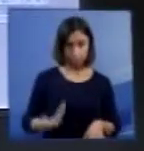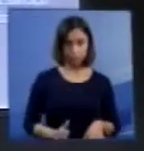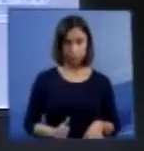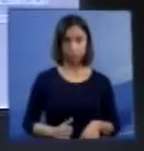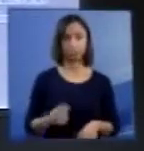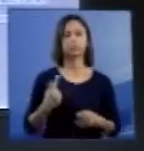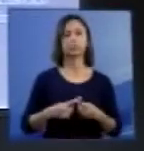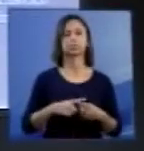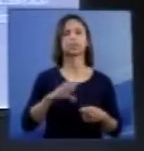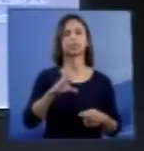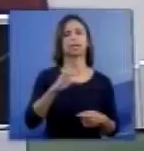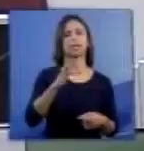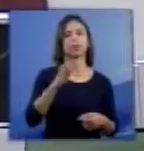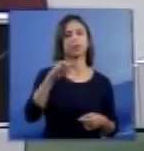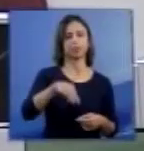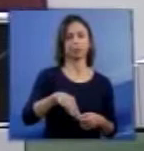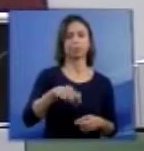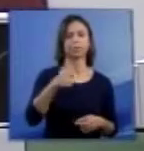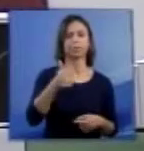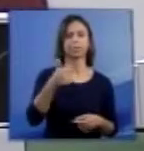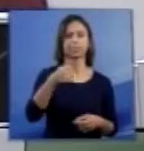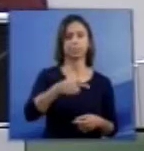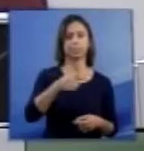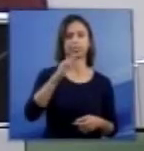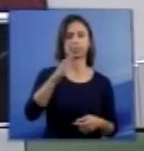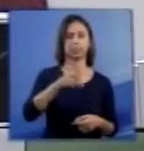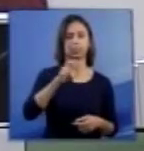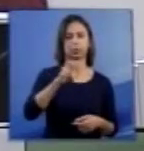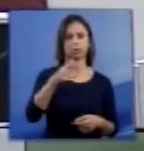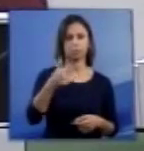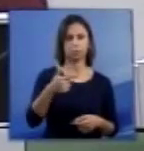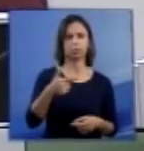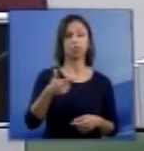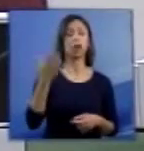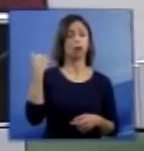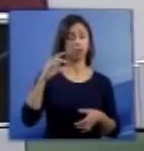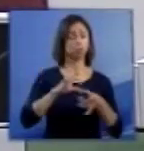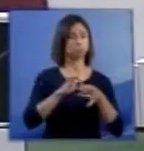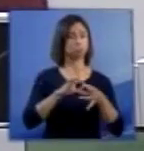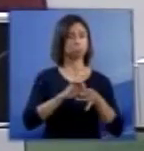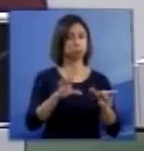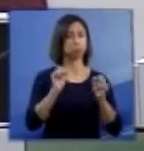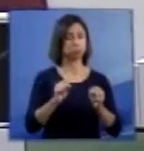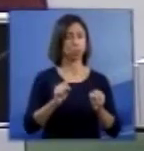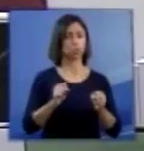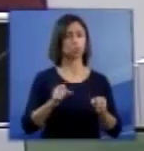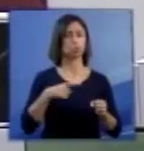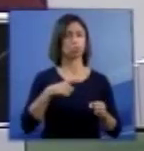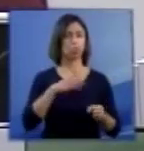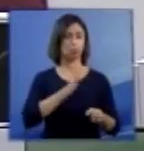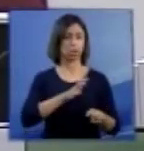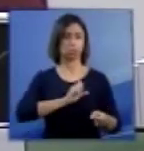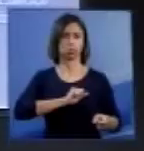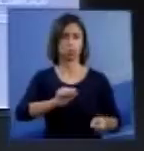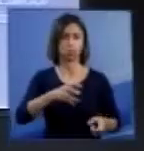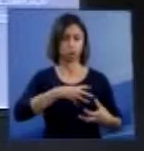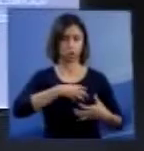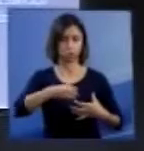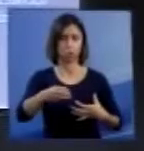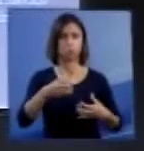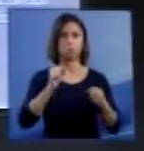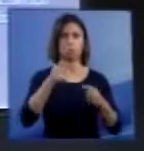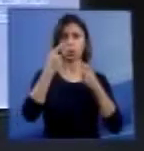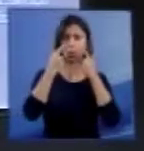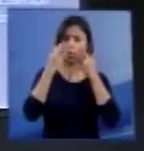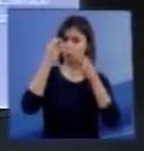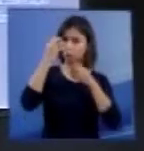CFM 1752-04 autorizava a retirada de órgãos com crianças com anencefalia, classificando como inaplicáveis